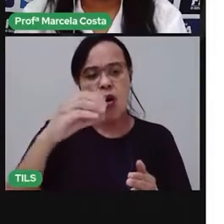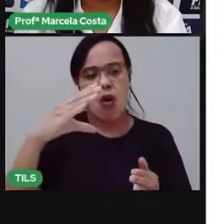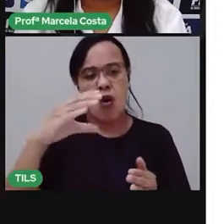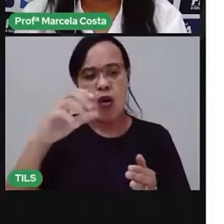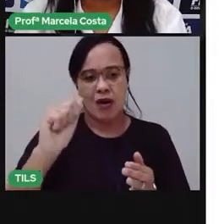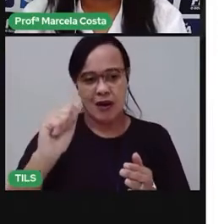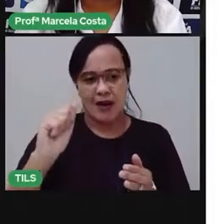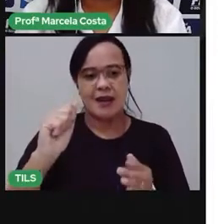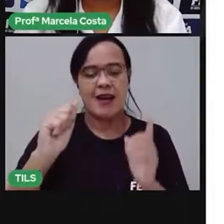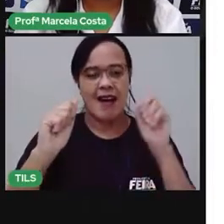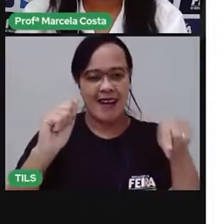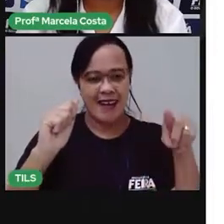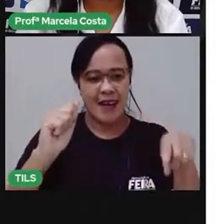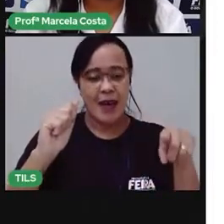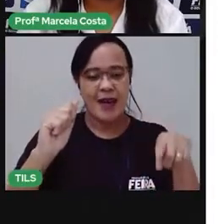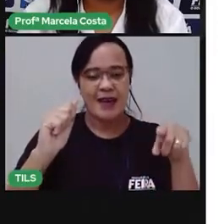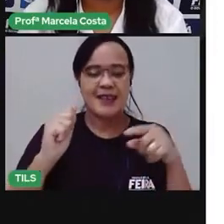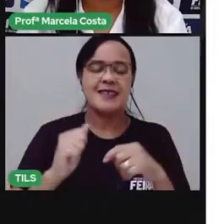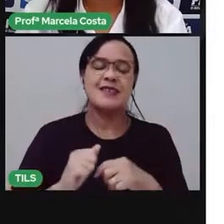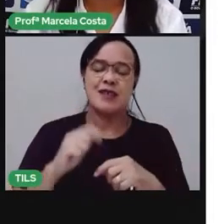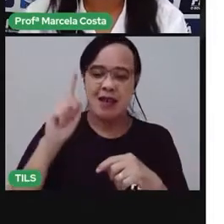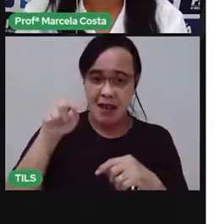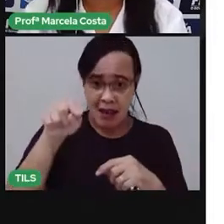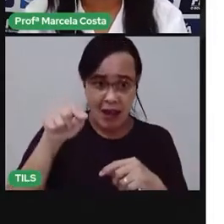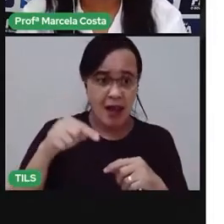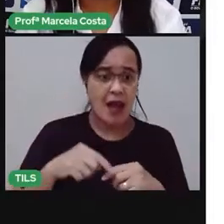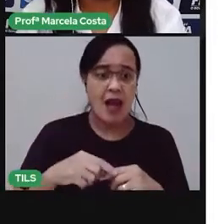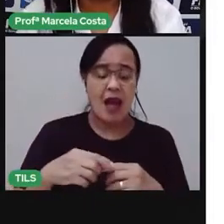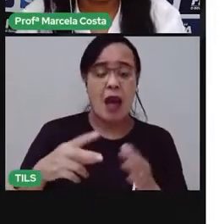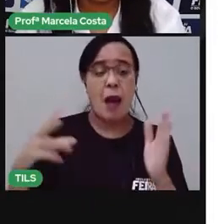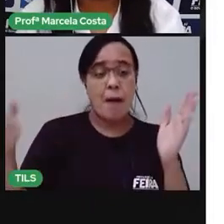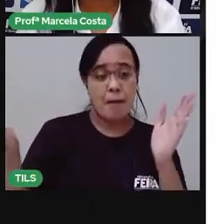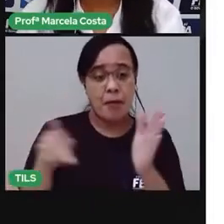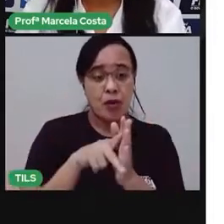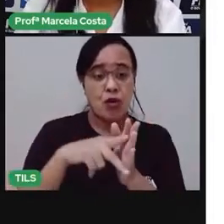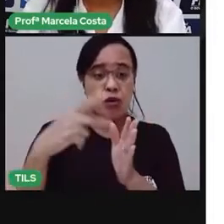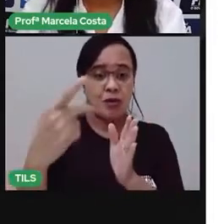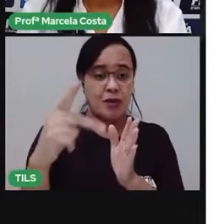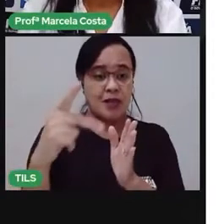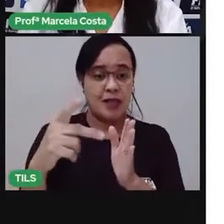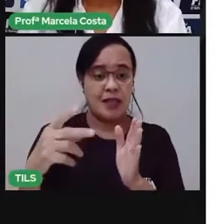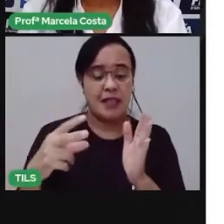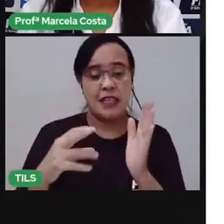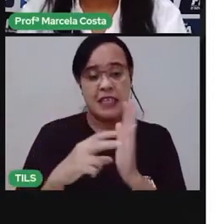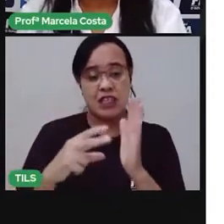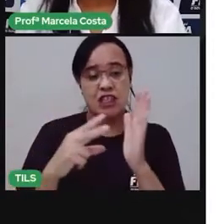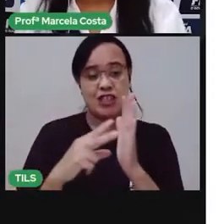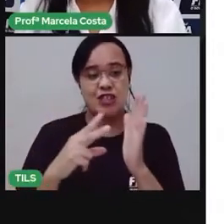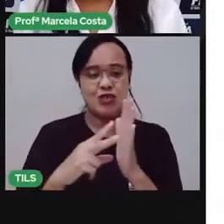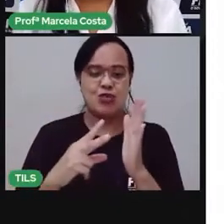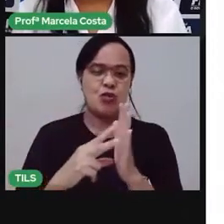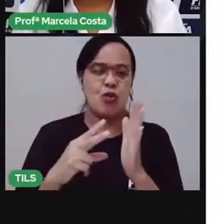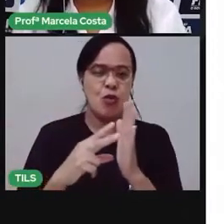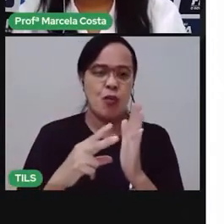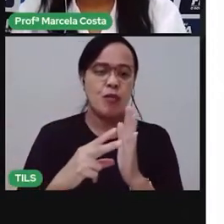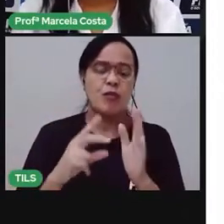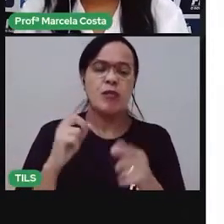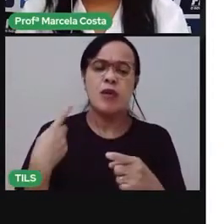indígenas. Tradicionais, de comunidades indígenas tradicionais. Por que as tradicionais?